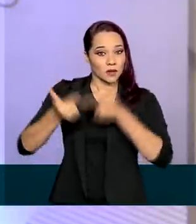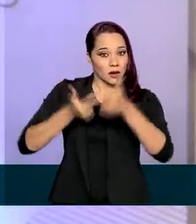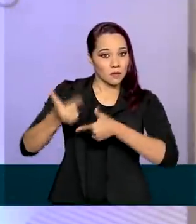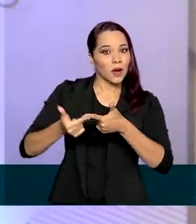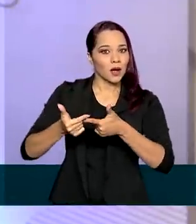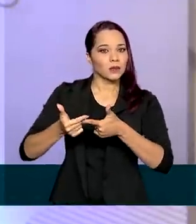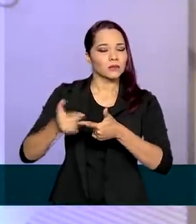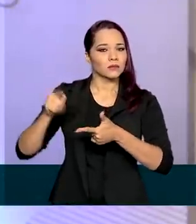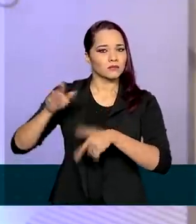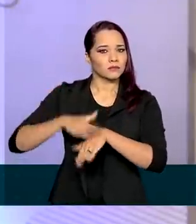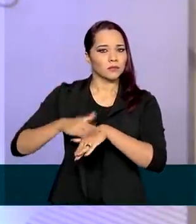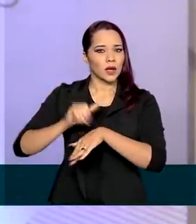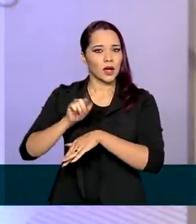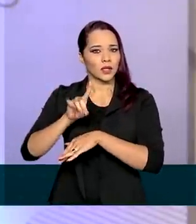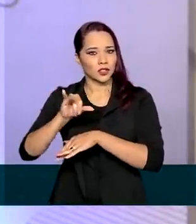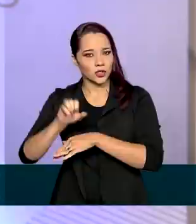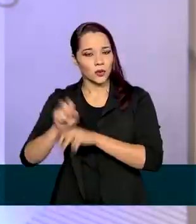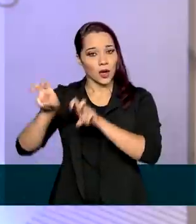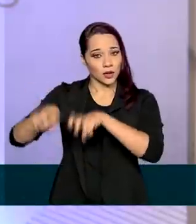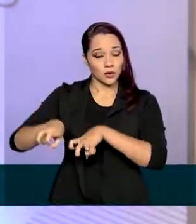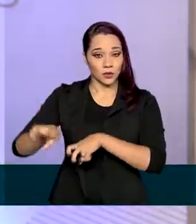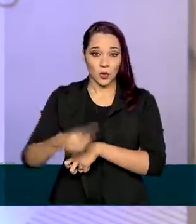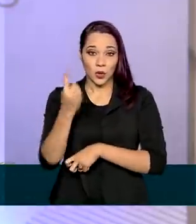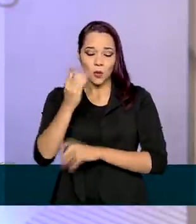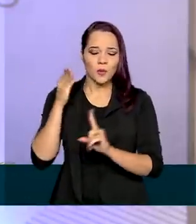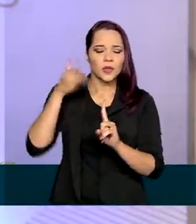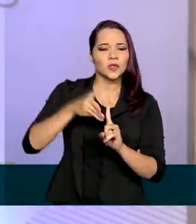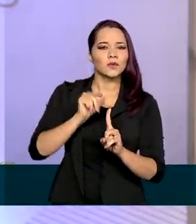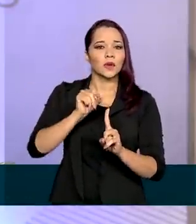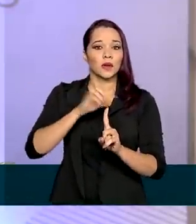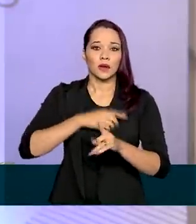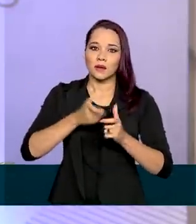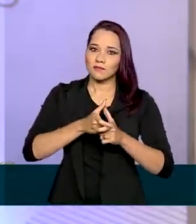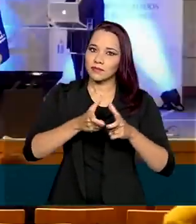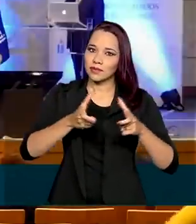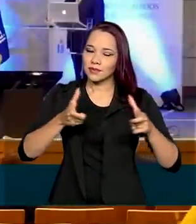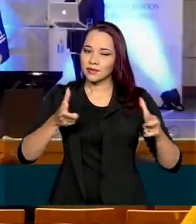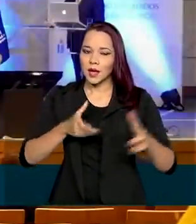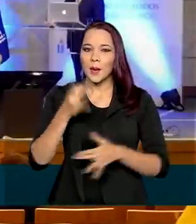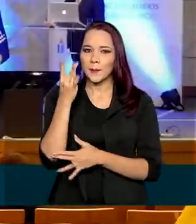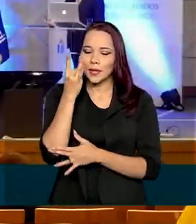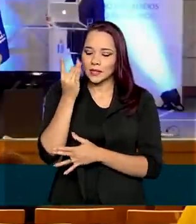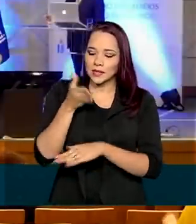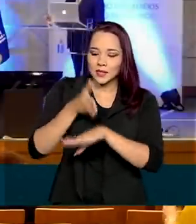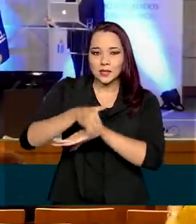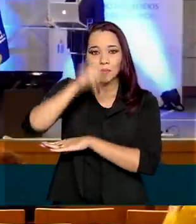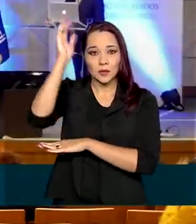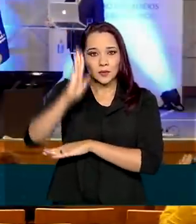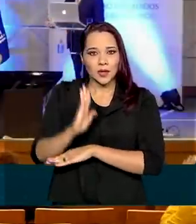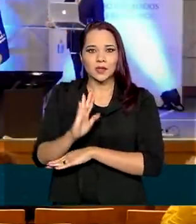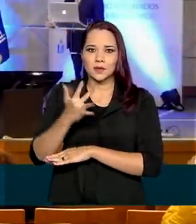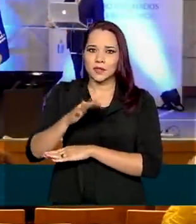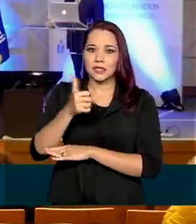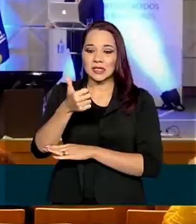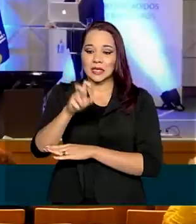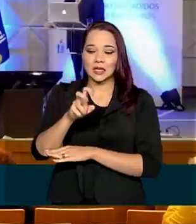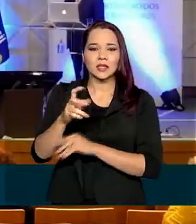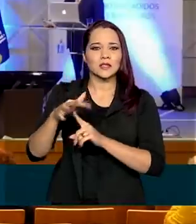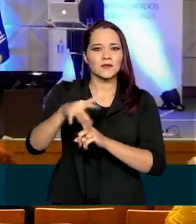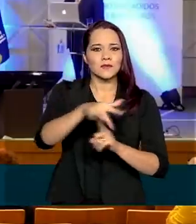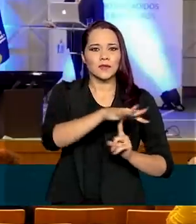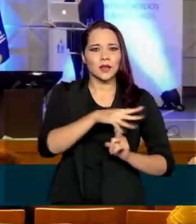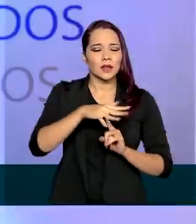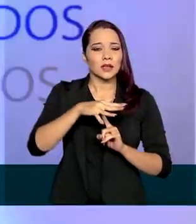desempenhado pelos adidos agrícolas, uma das metas é ampliar a presença brasileira em pelo menos 15 feiras